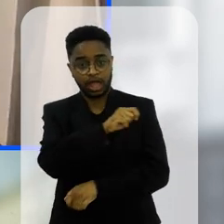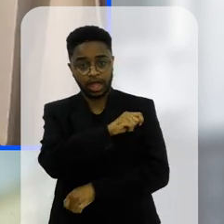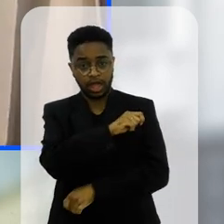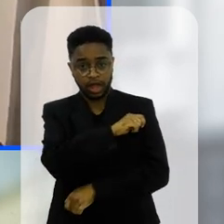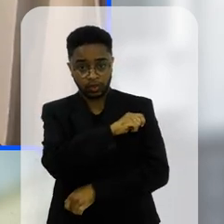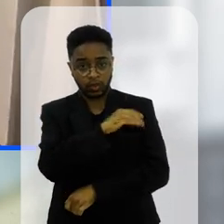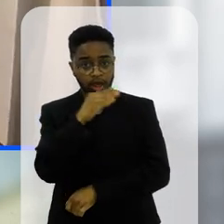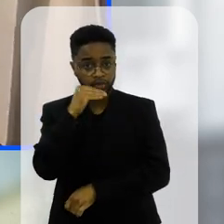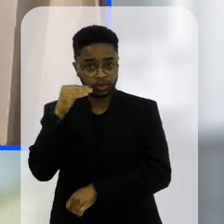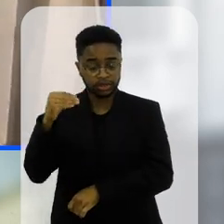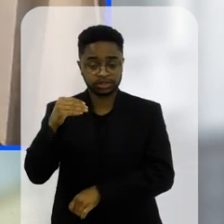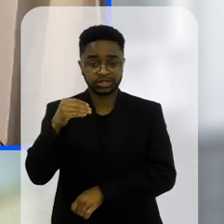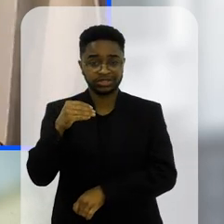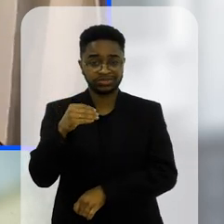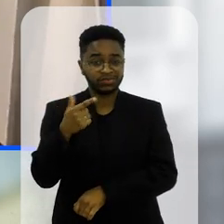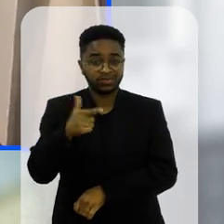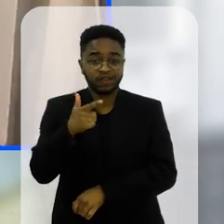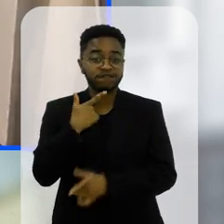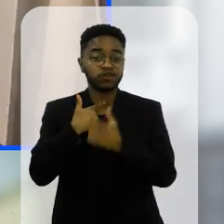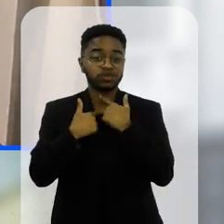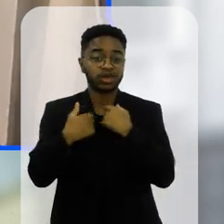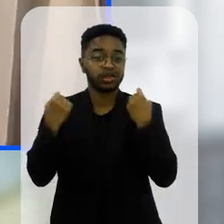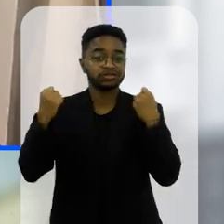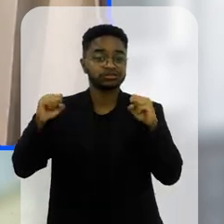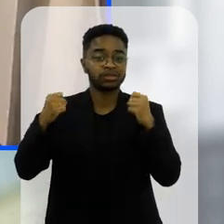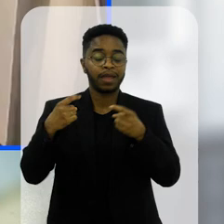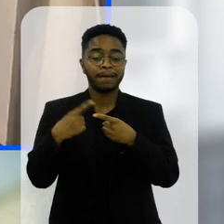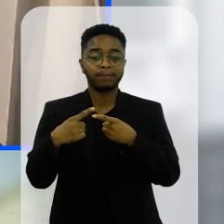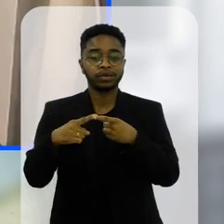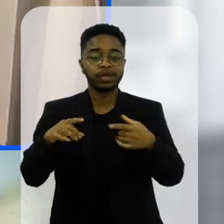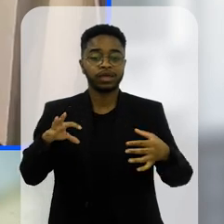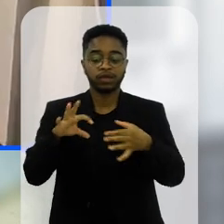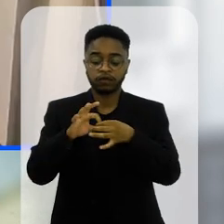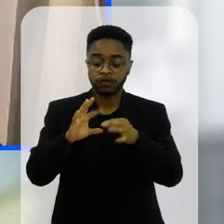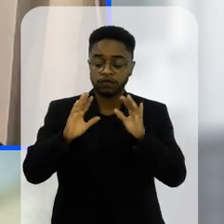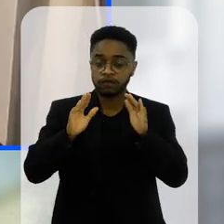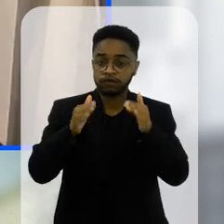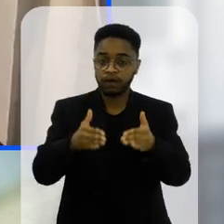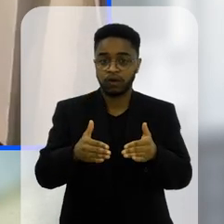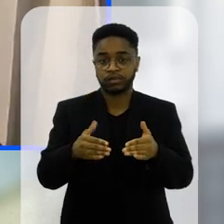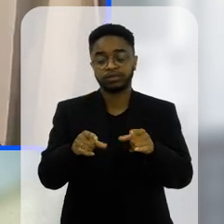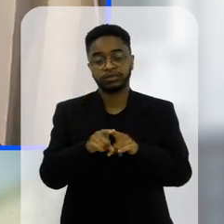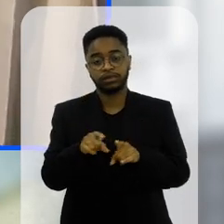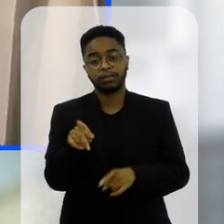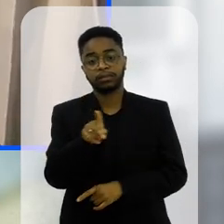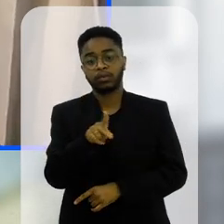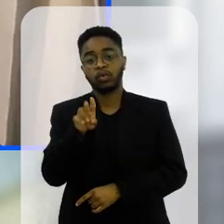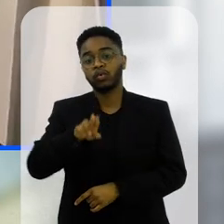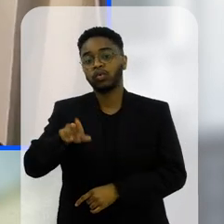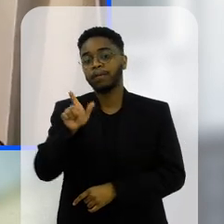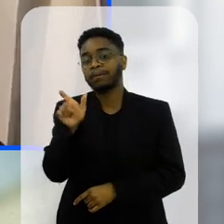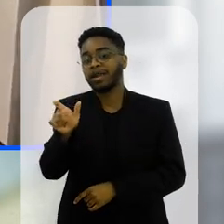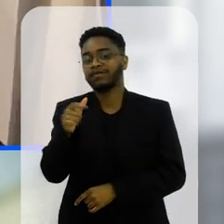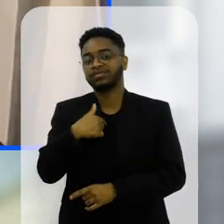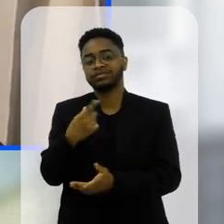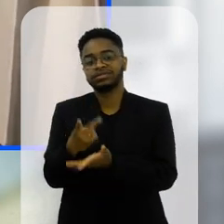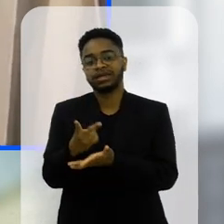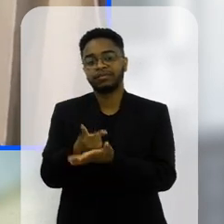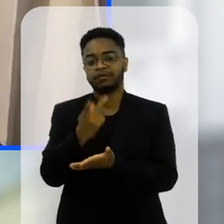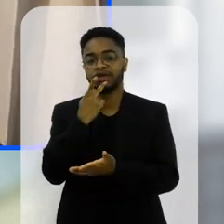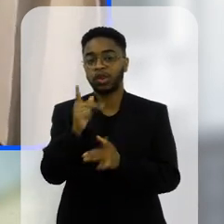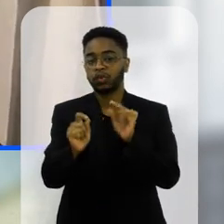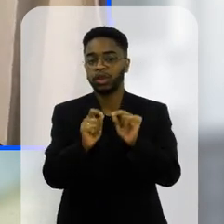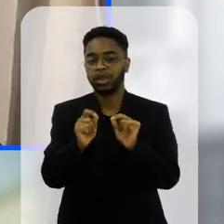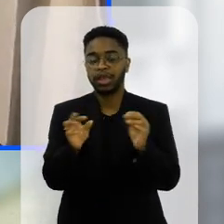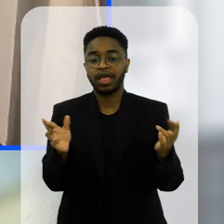de estar ali realizando as atividades físicas porque está totalmente conectado voltado e o professor usou um termo que eu uso muito